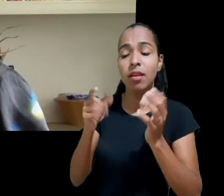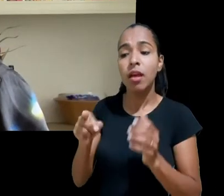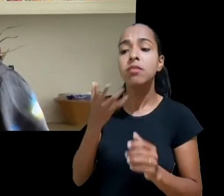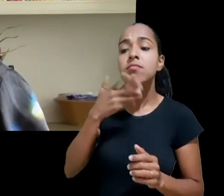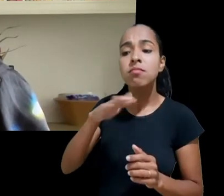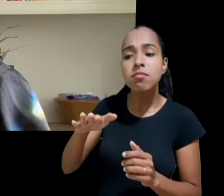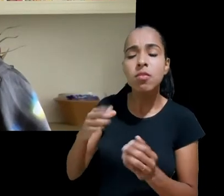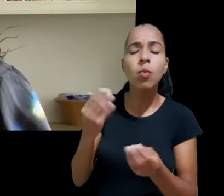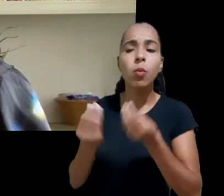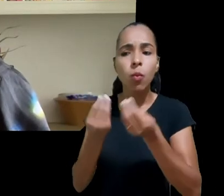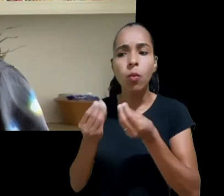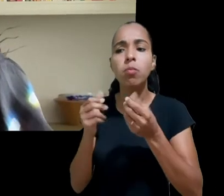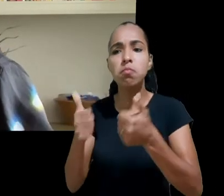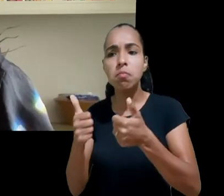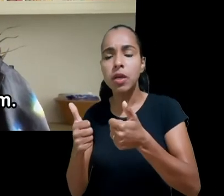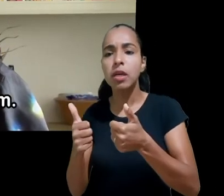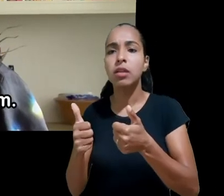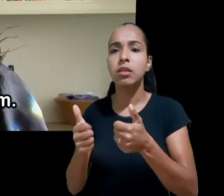dados